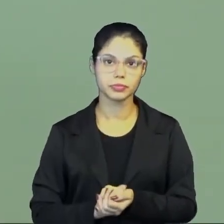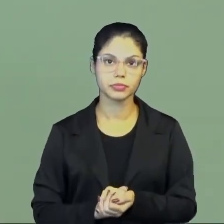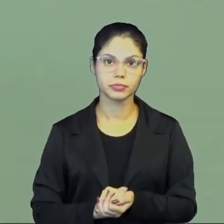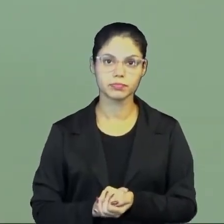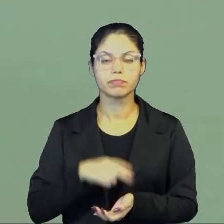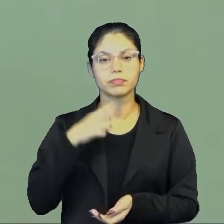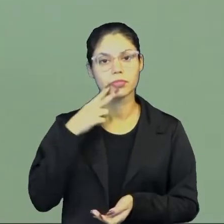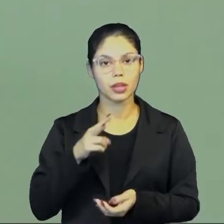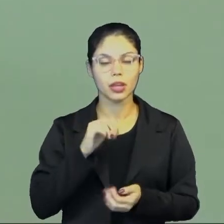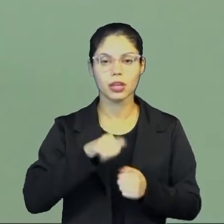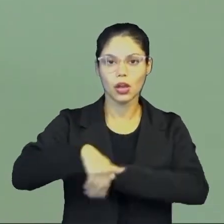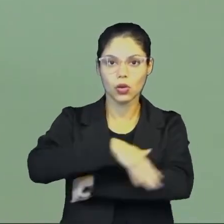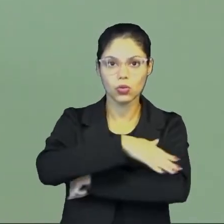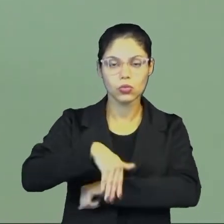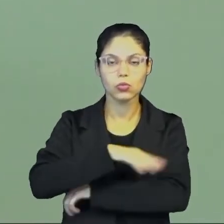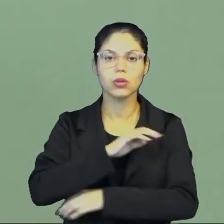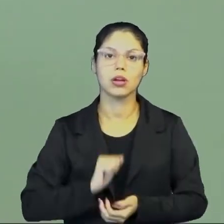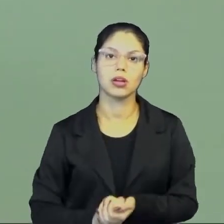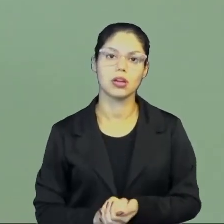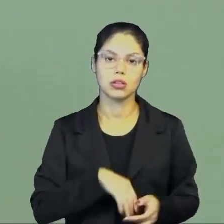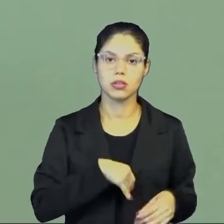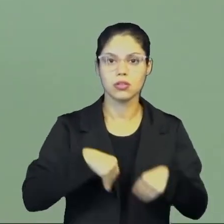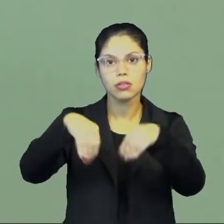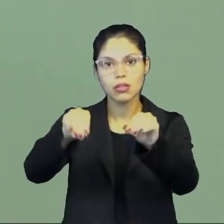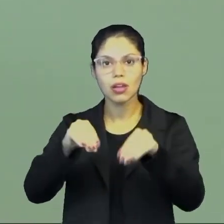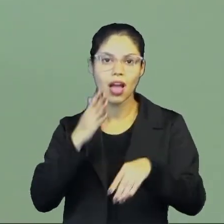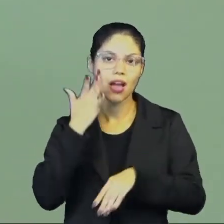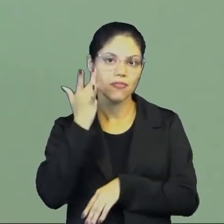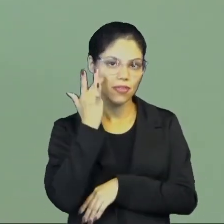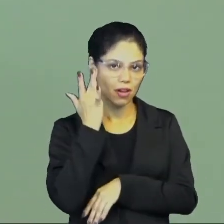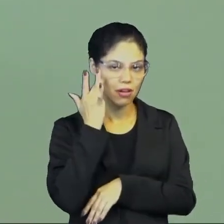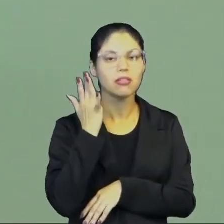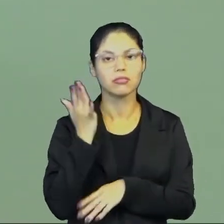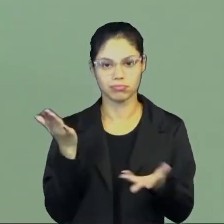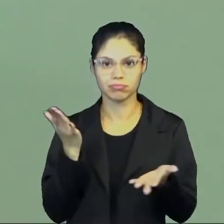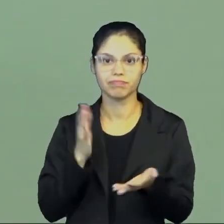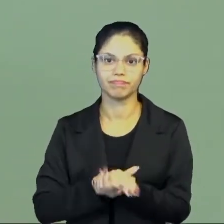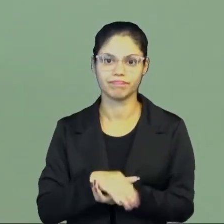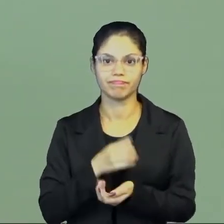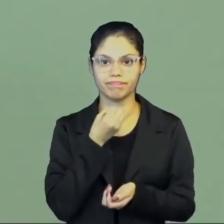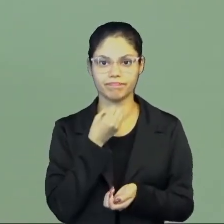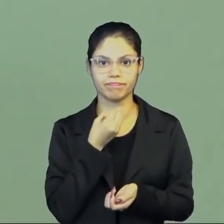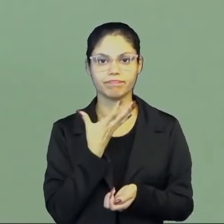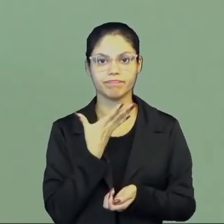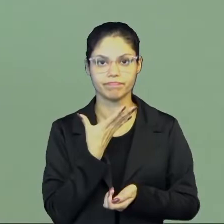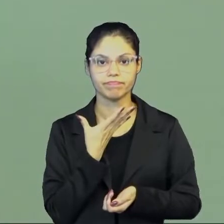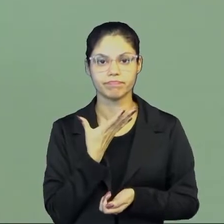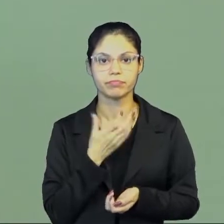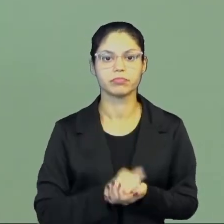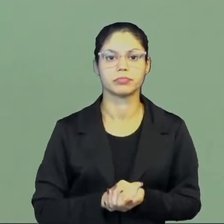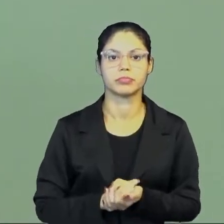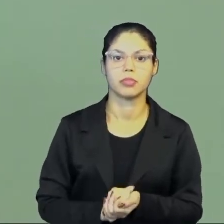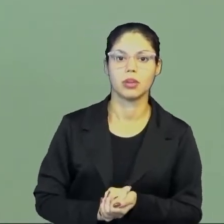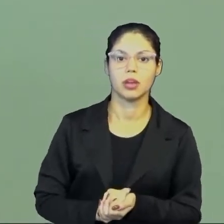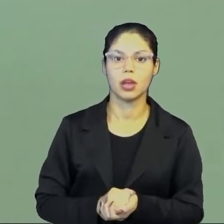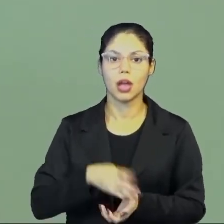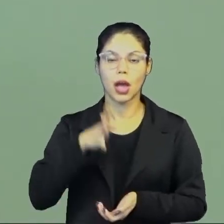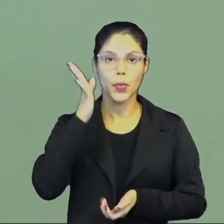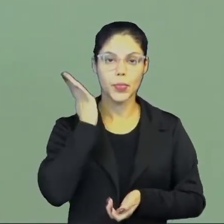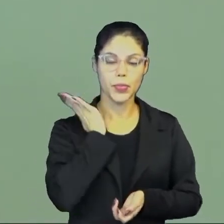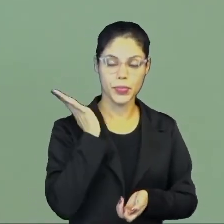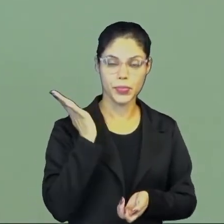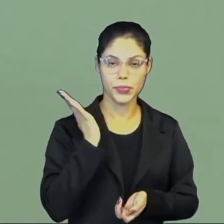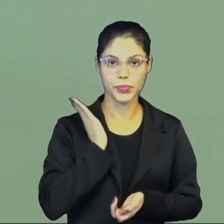vias, das ruas. Então, você tem um deslocamento muito mais fácil. E aí, a ascensão da burguesia